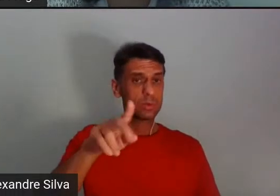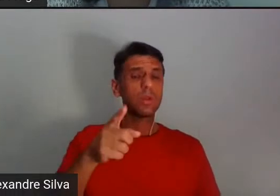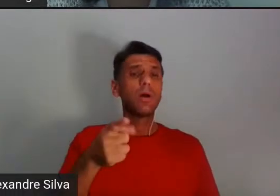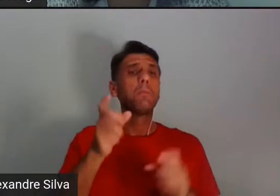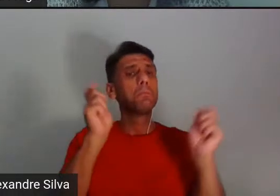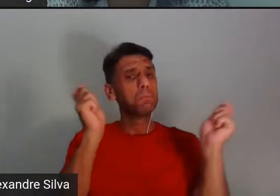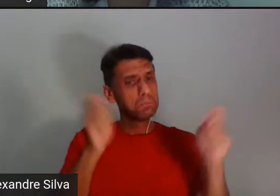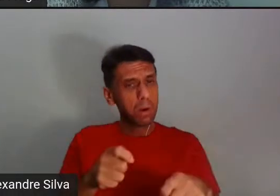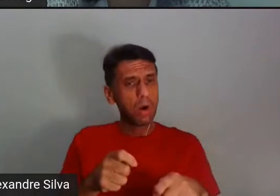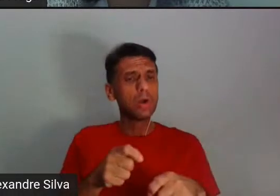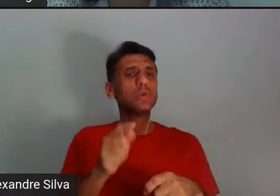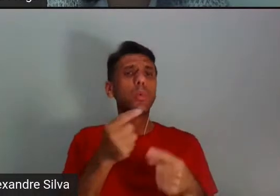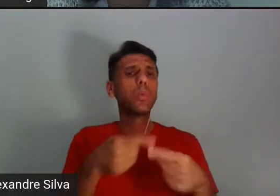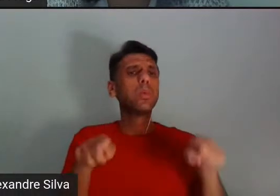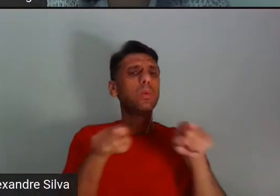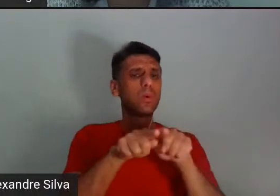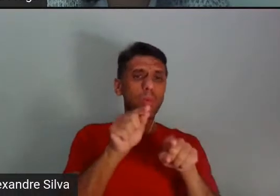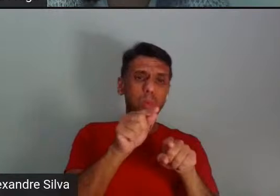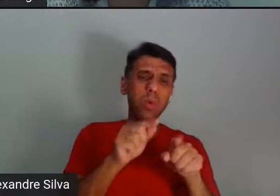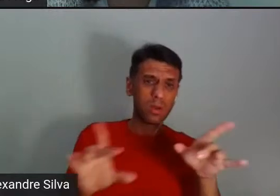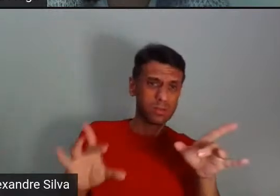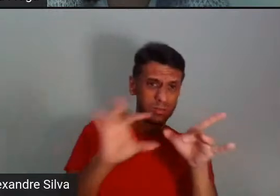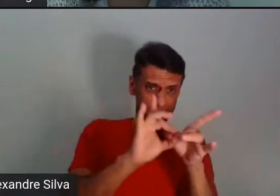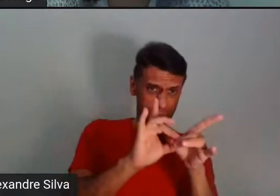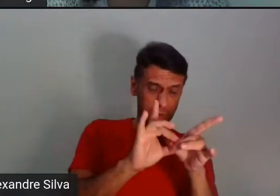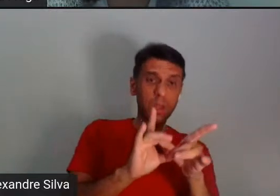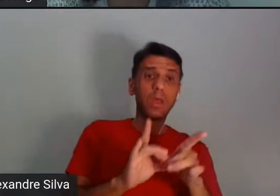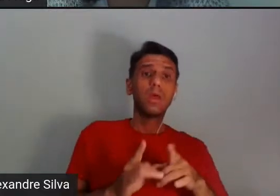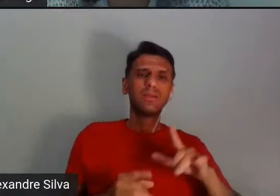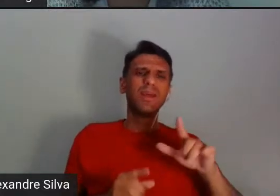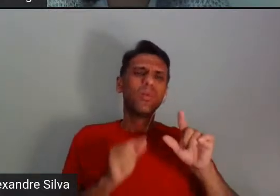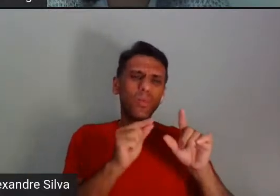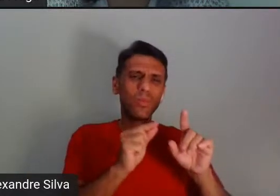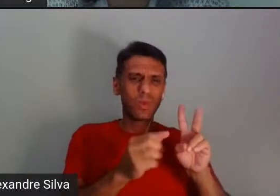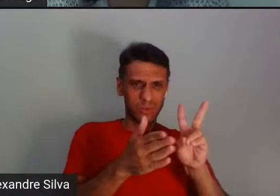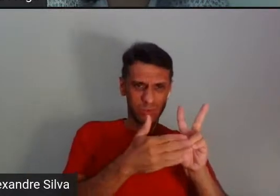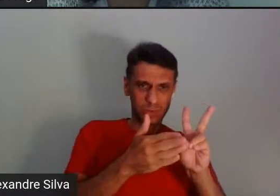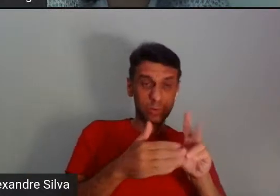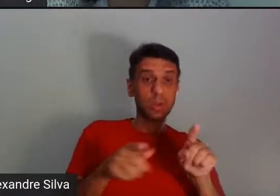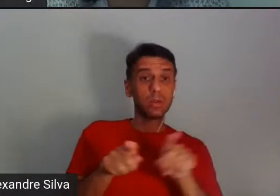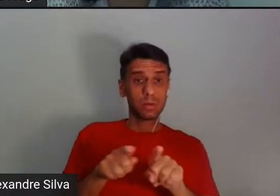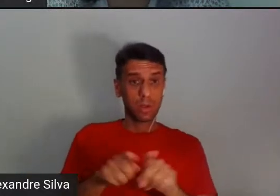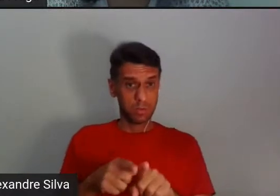podem ser feitas entre os pensamentos indígenas e a pragmática cultural.